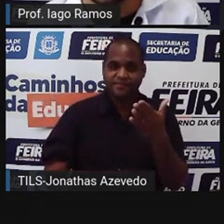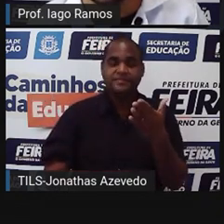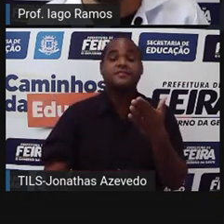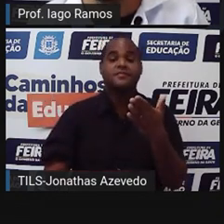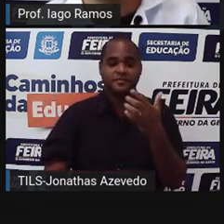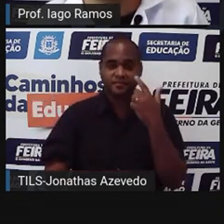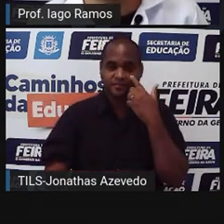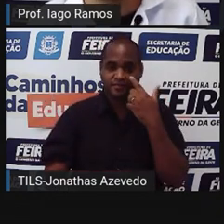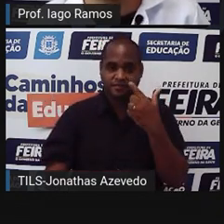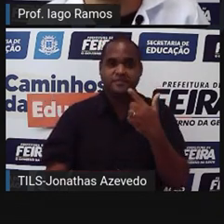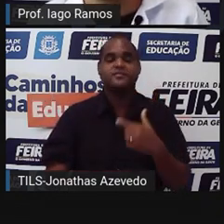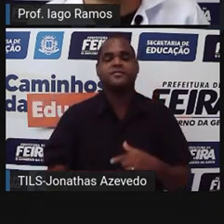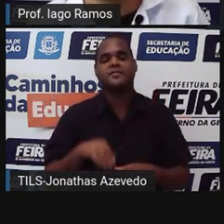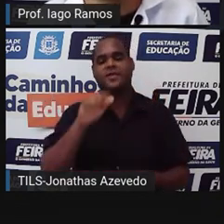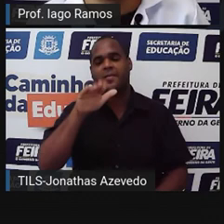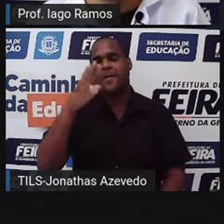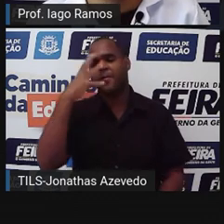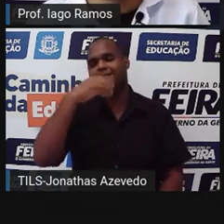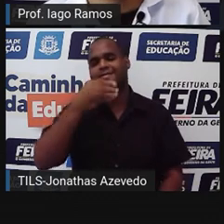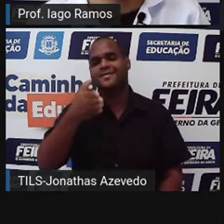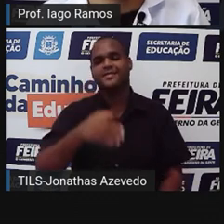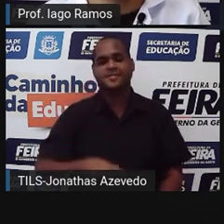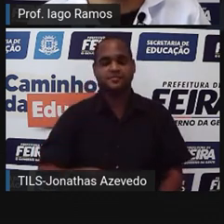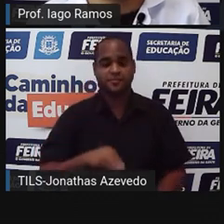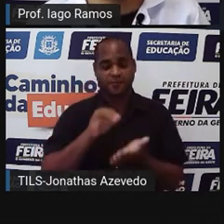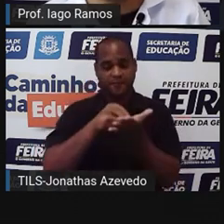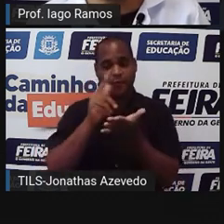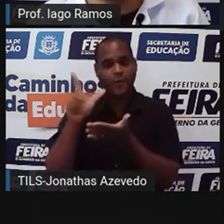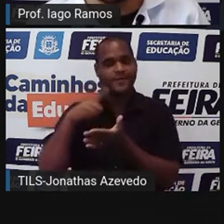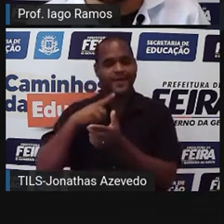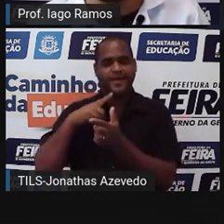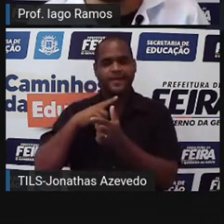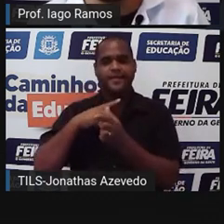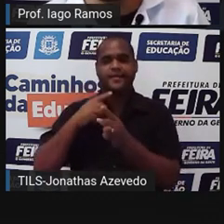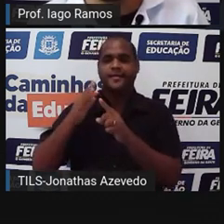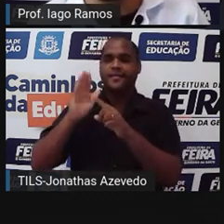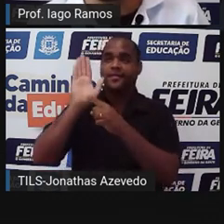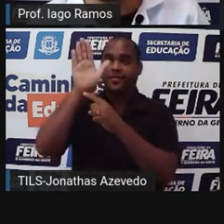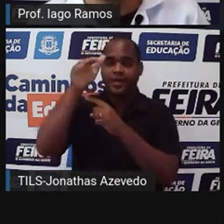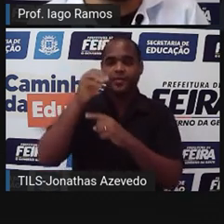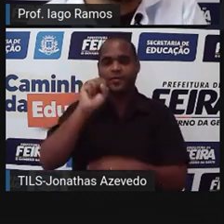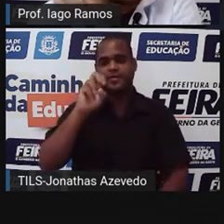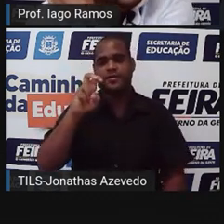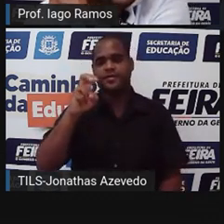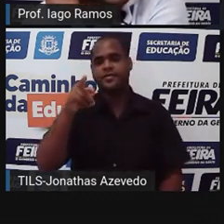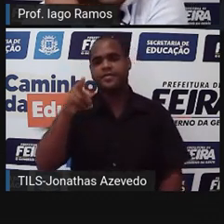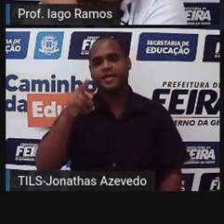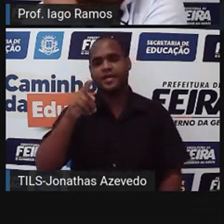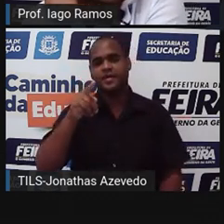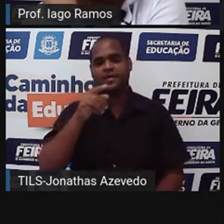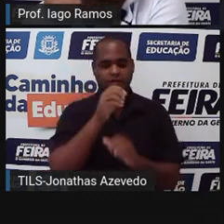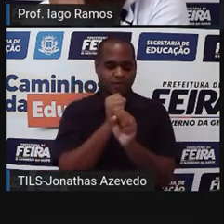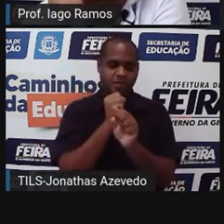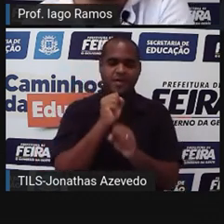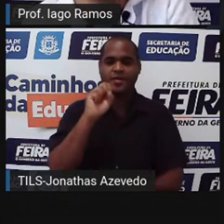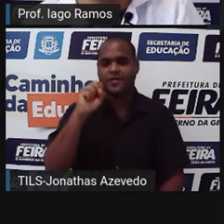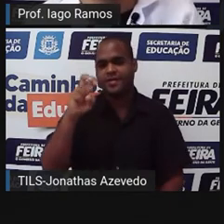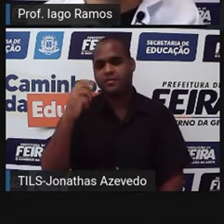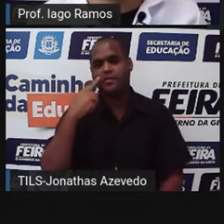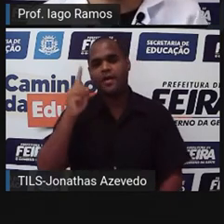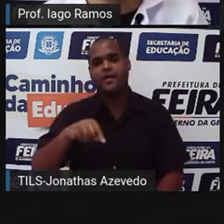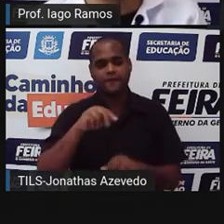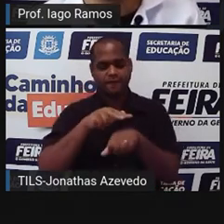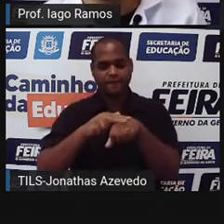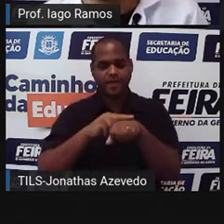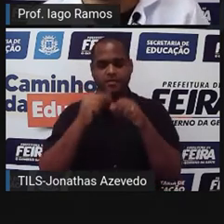Olha só ela aí. Pintada bonitinho. Só falta agora o basquete que é oitenta e cinco. Eu vou fazer uma barrinha em verde.